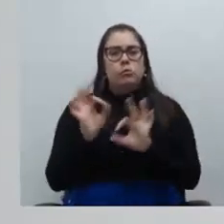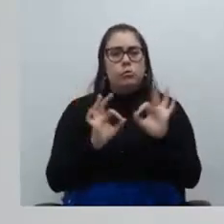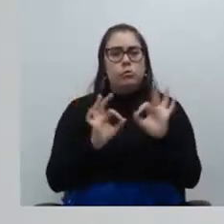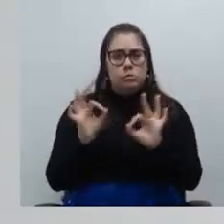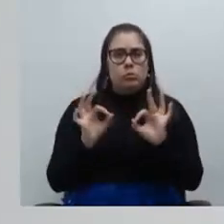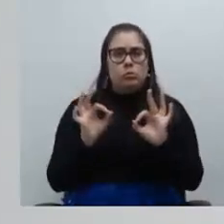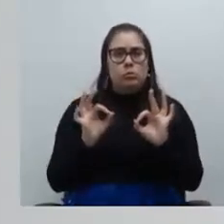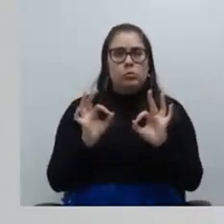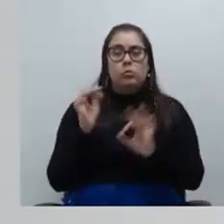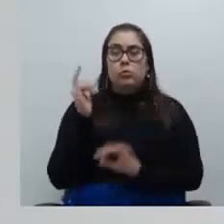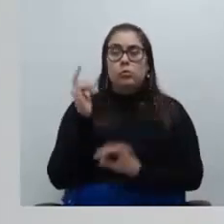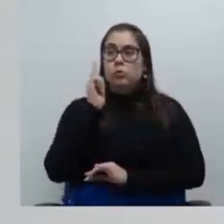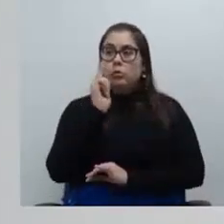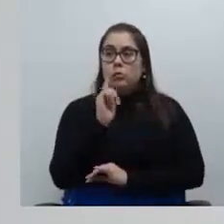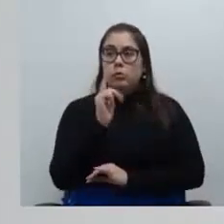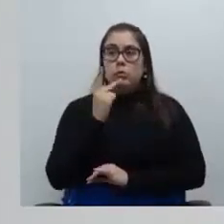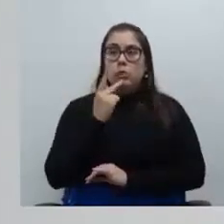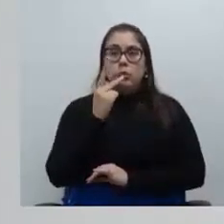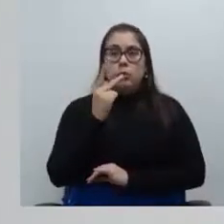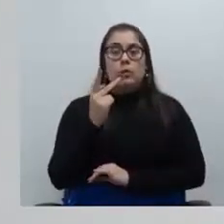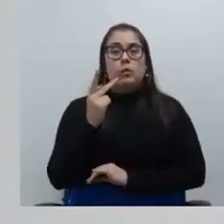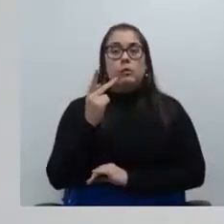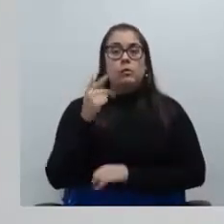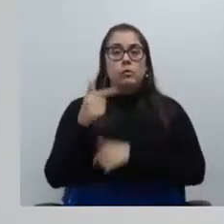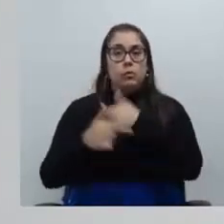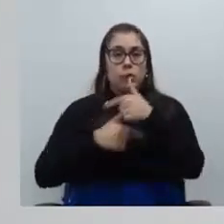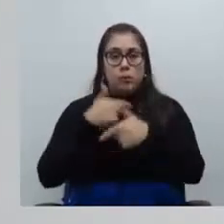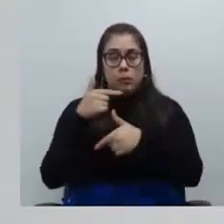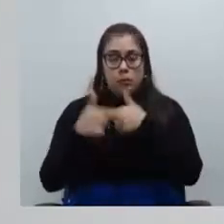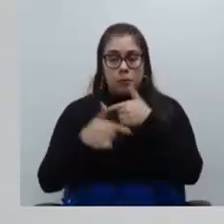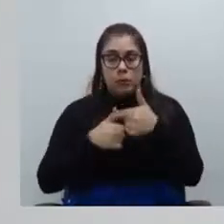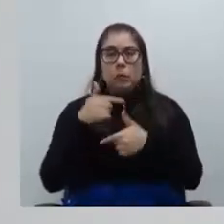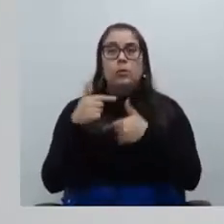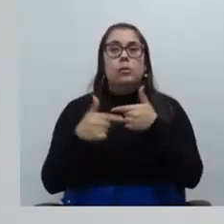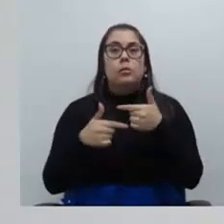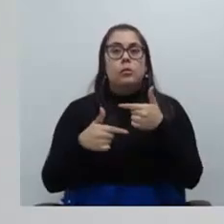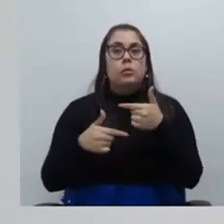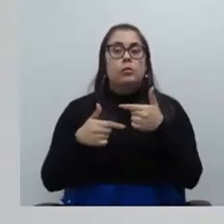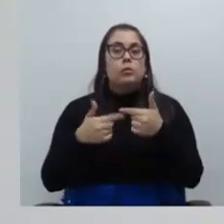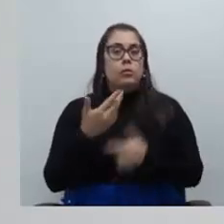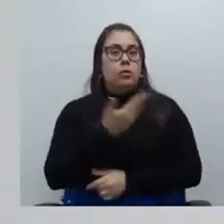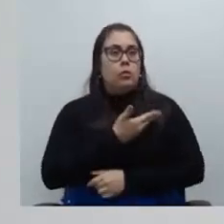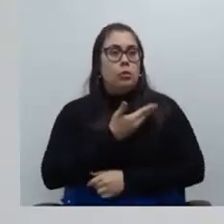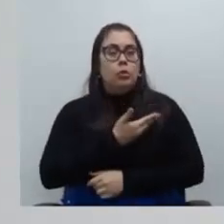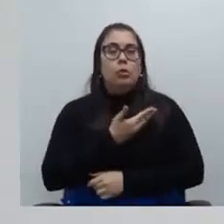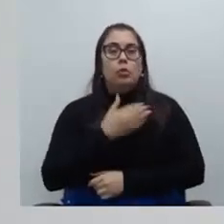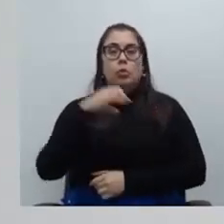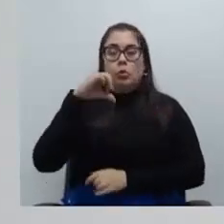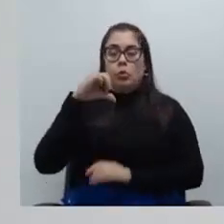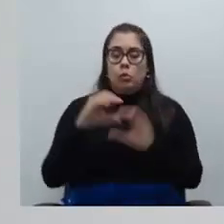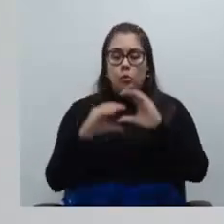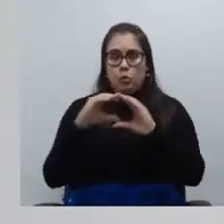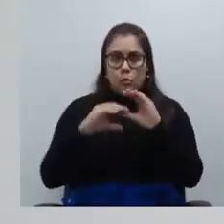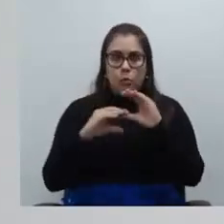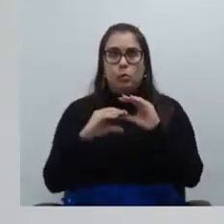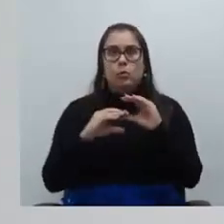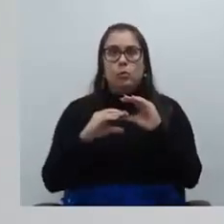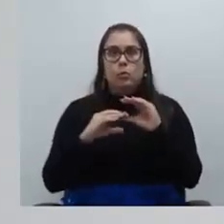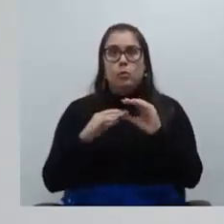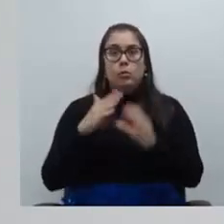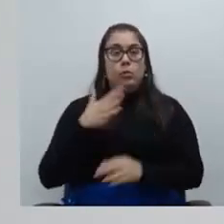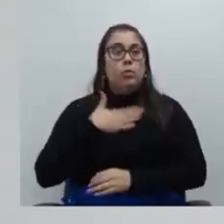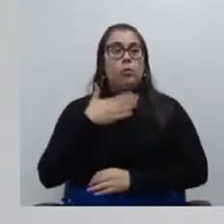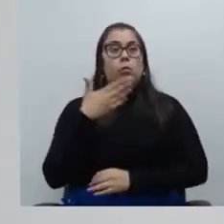superada essa fase vamos falar agora a respeito das atividades e dos plantões dos colegas do nono concurso também muito me